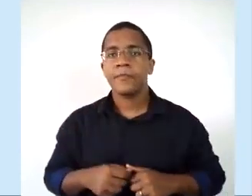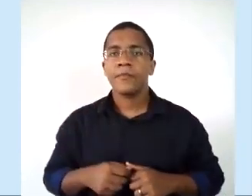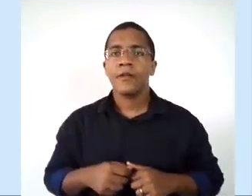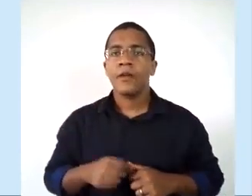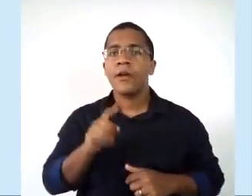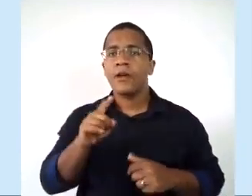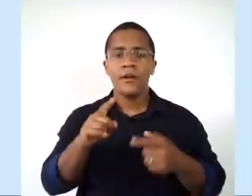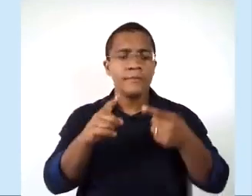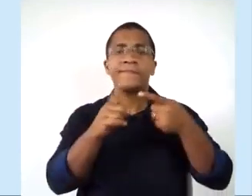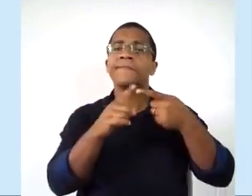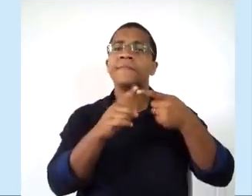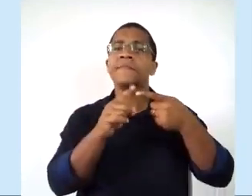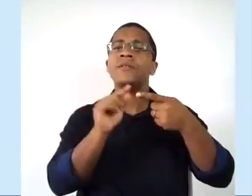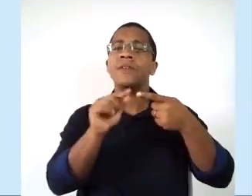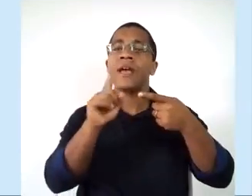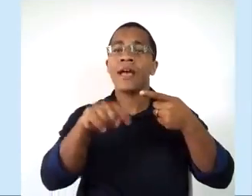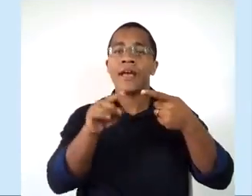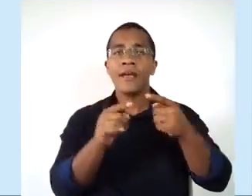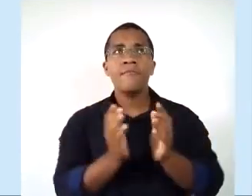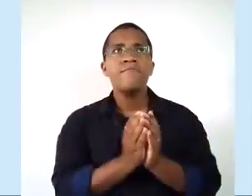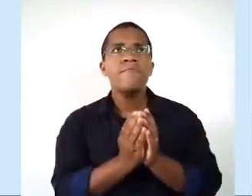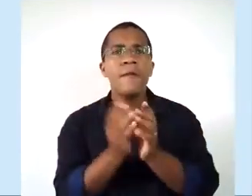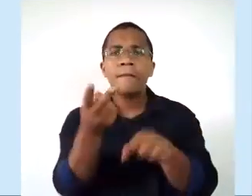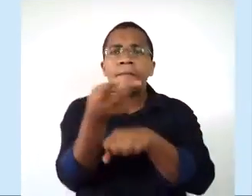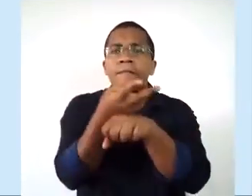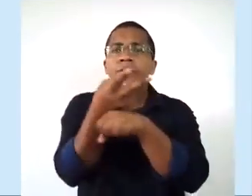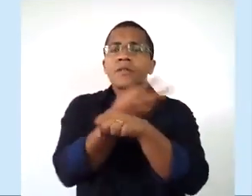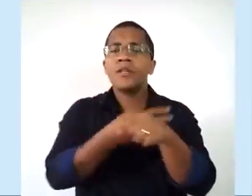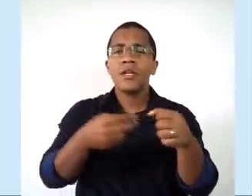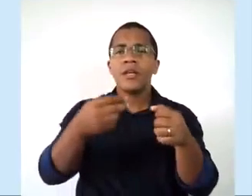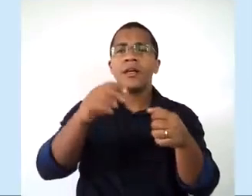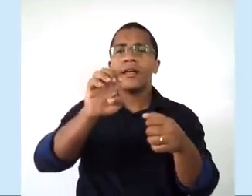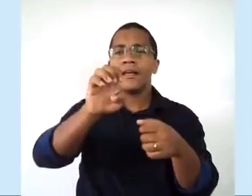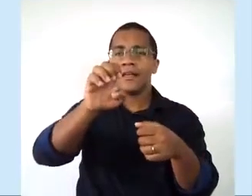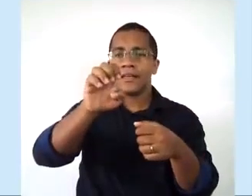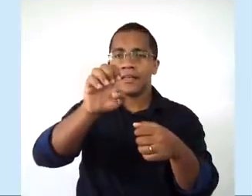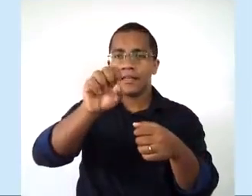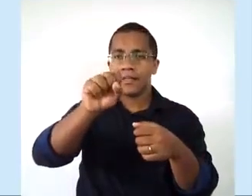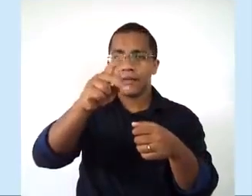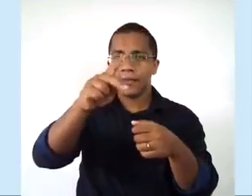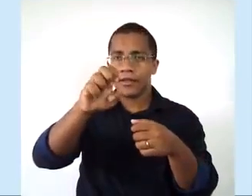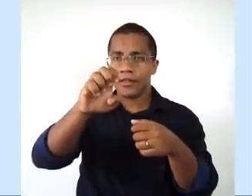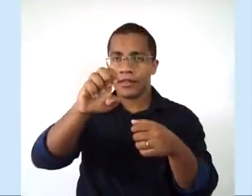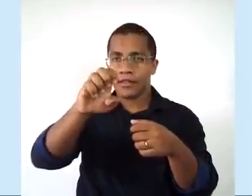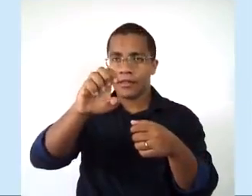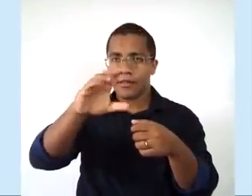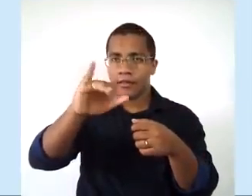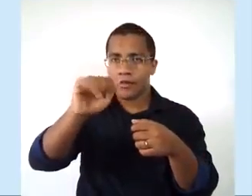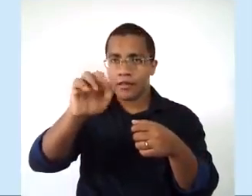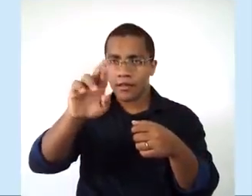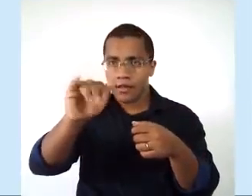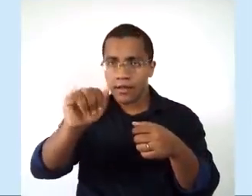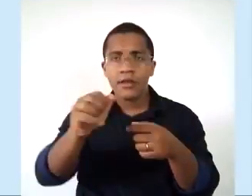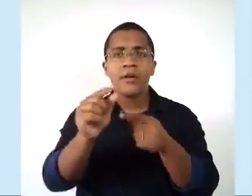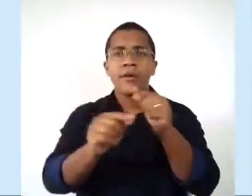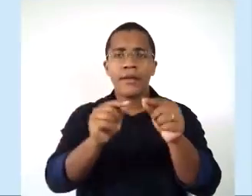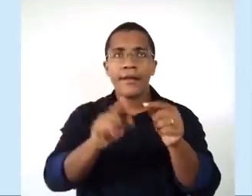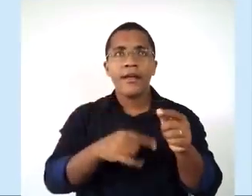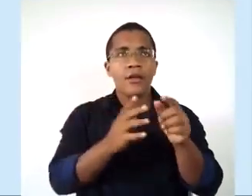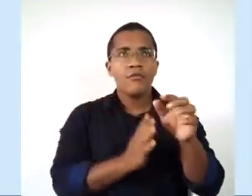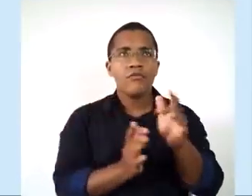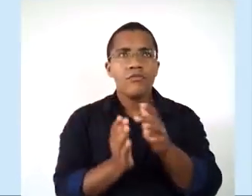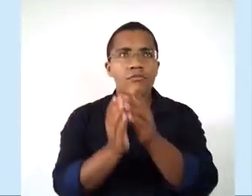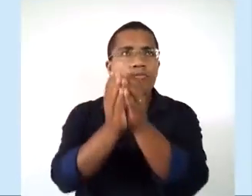vai ser uma colonização de busca por especiarias. Então, eu vou extrair a especiaria de um determinado território e vou levar para o meu para